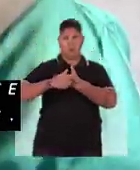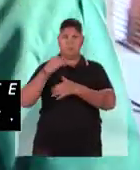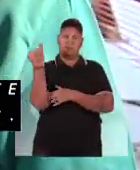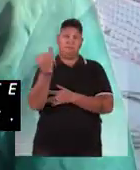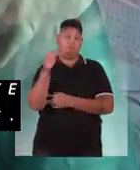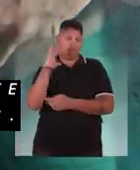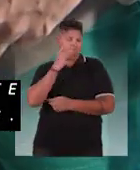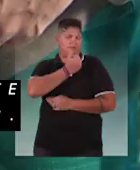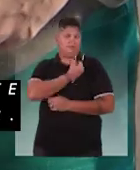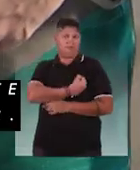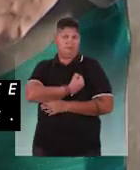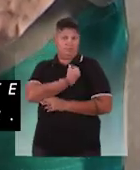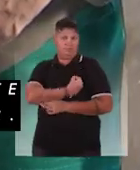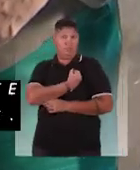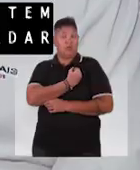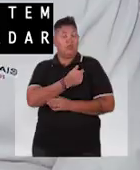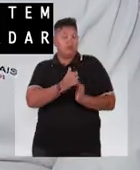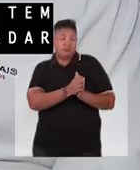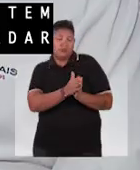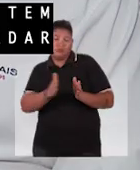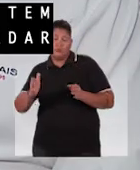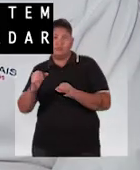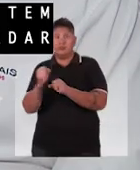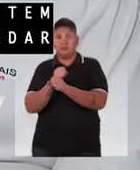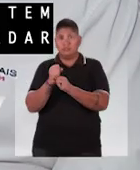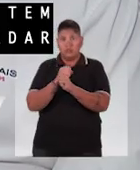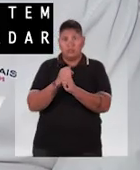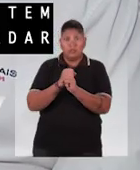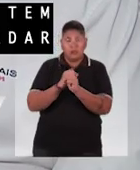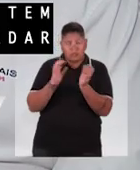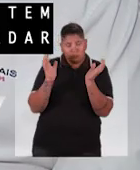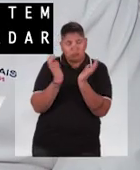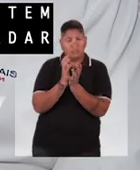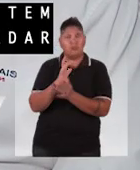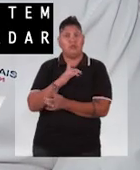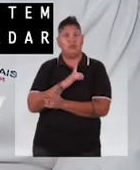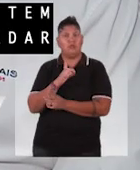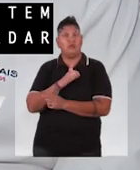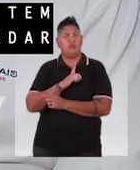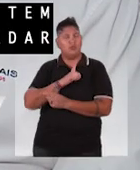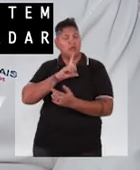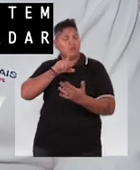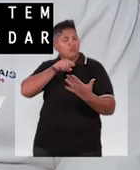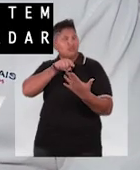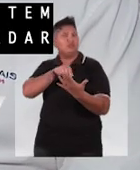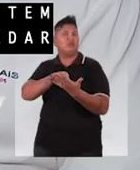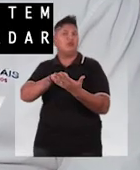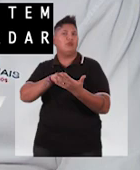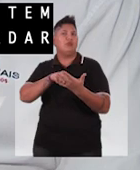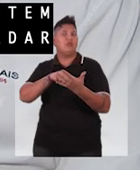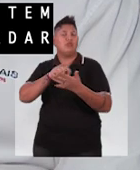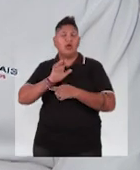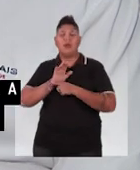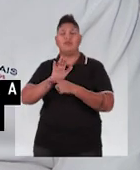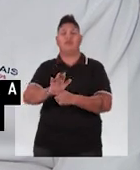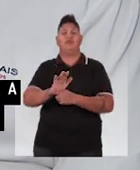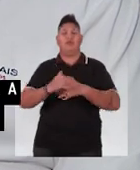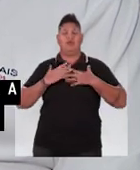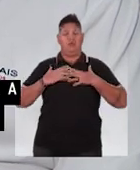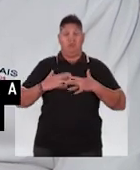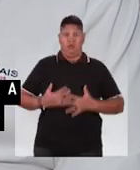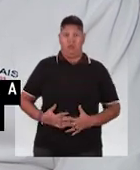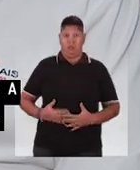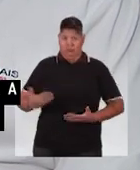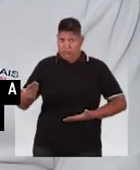importante para salvar vidas. Durante o ano, a CIPA tem a missão de salvaguardar a